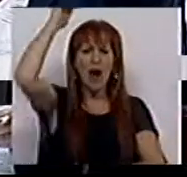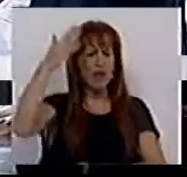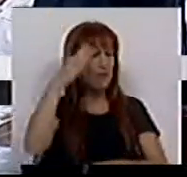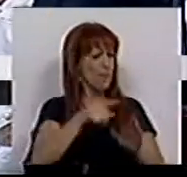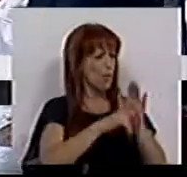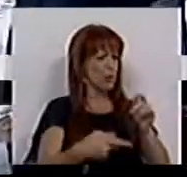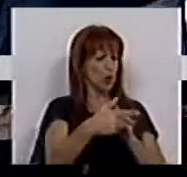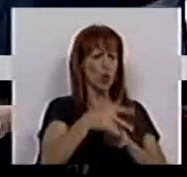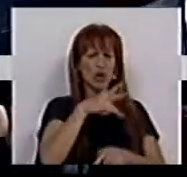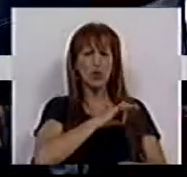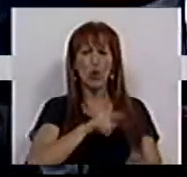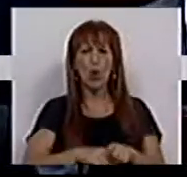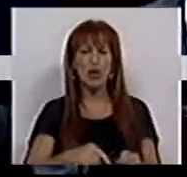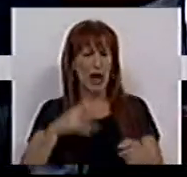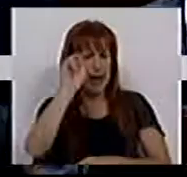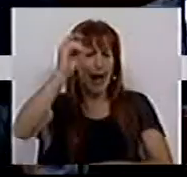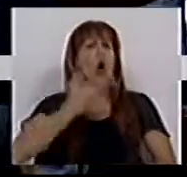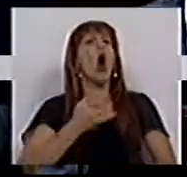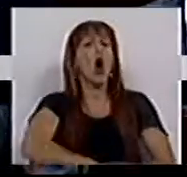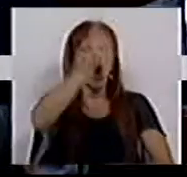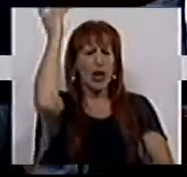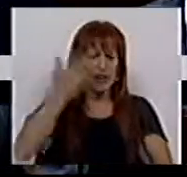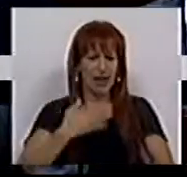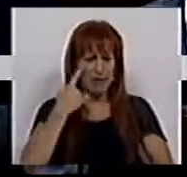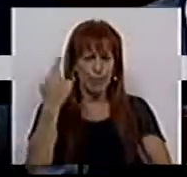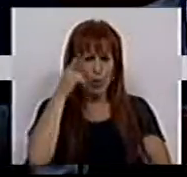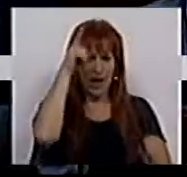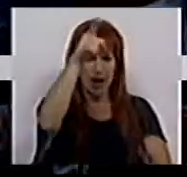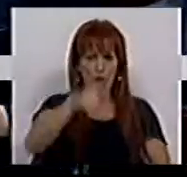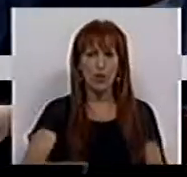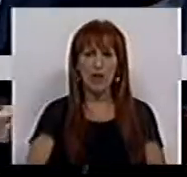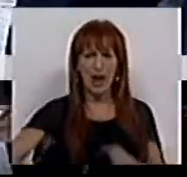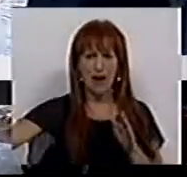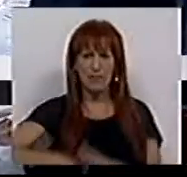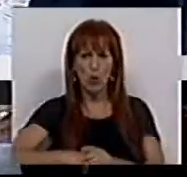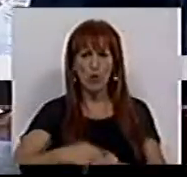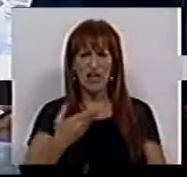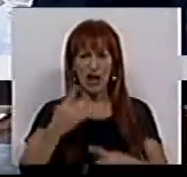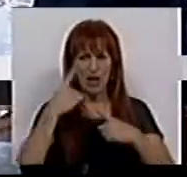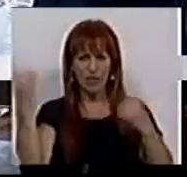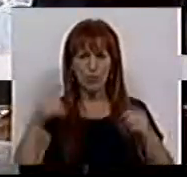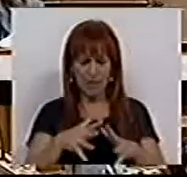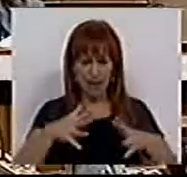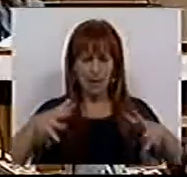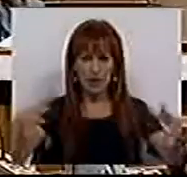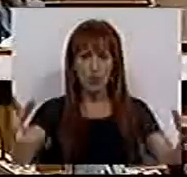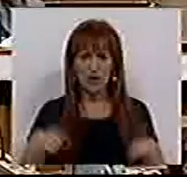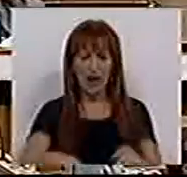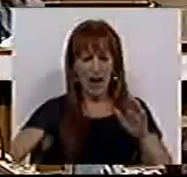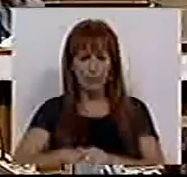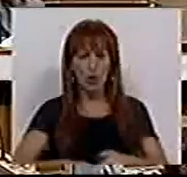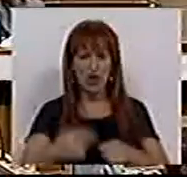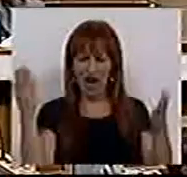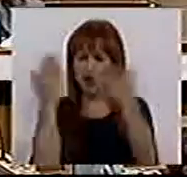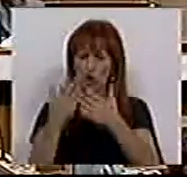previsto no Morando da Troia, que os Estados são os recordistas da dívida pública. E a pressão da dívida pública que cresce é a pressão